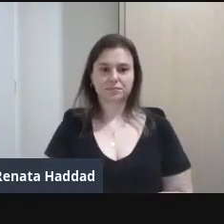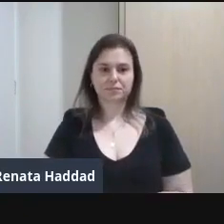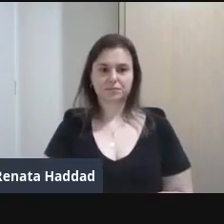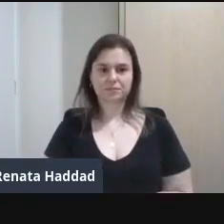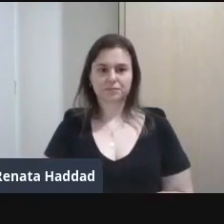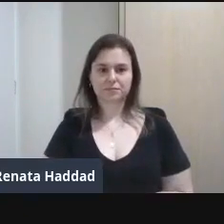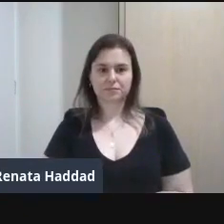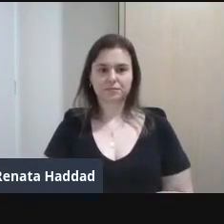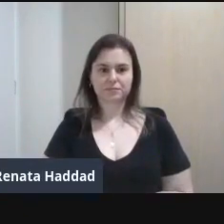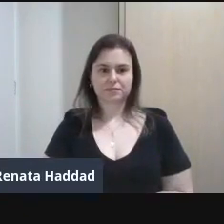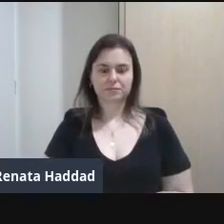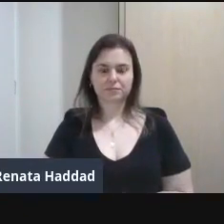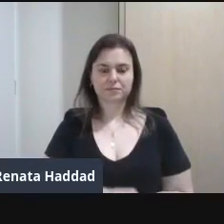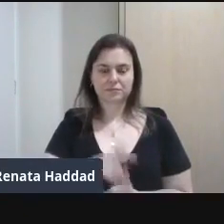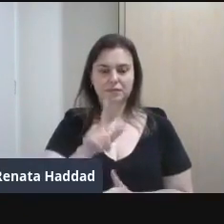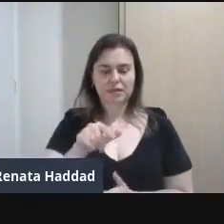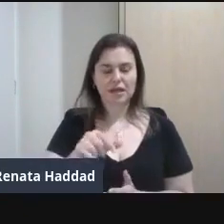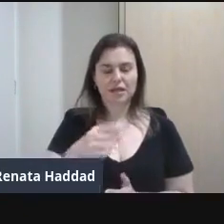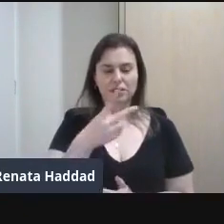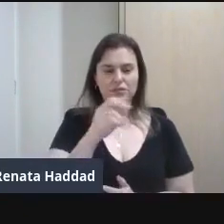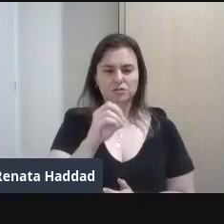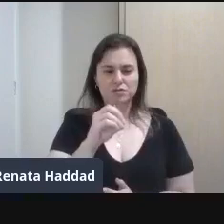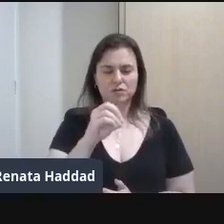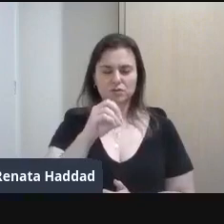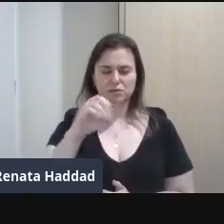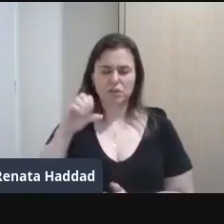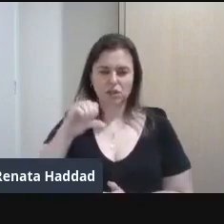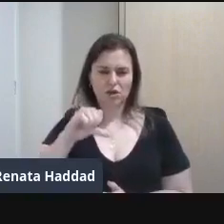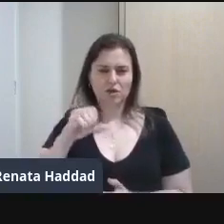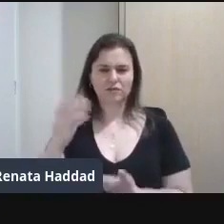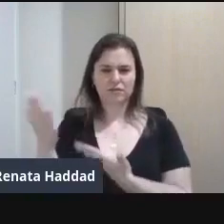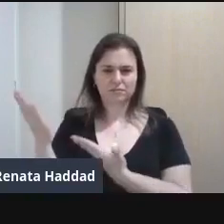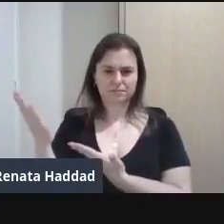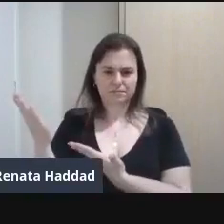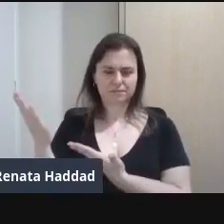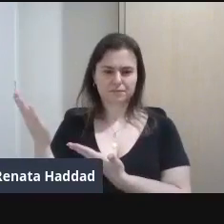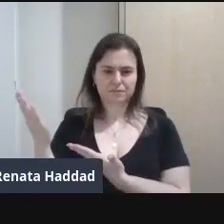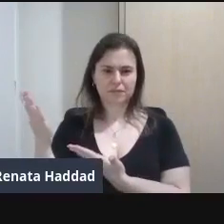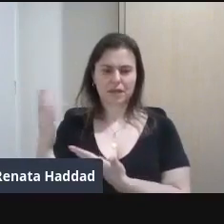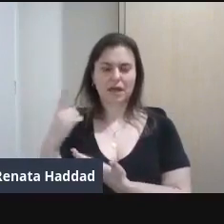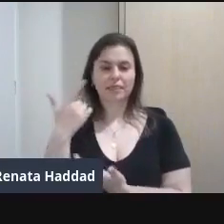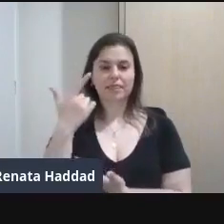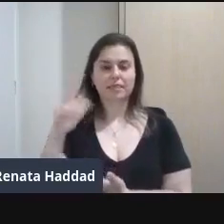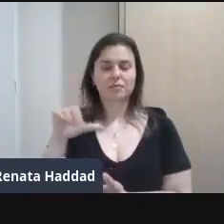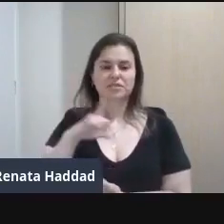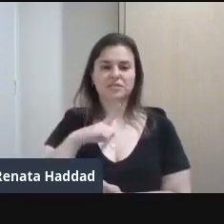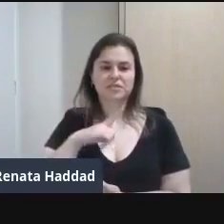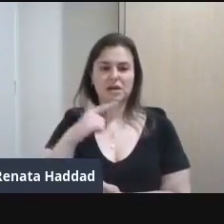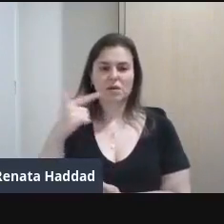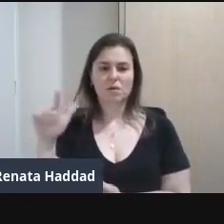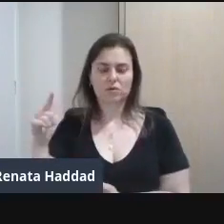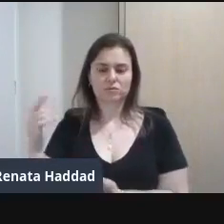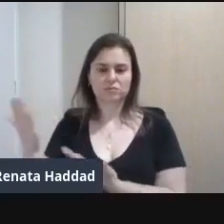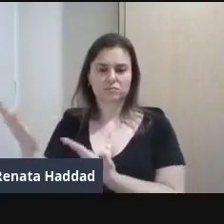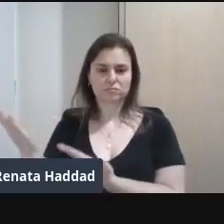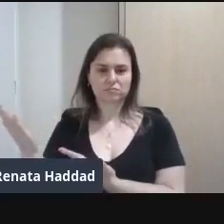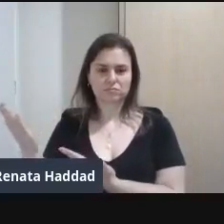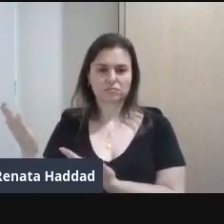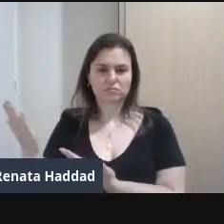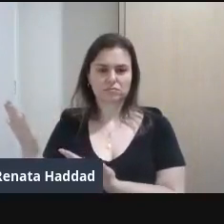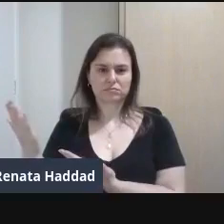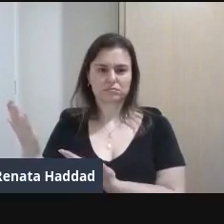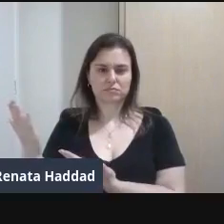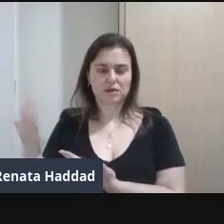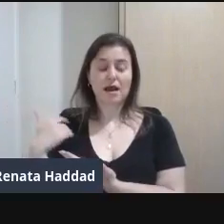E depois a gente tem Essa mesma Essa mesma edição Mas Essa mesma produção Mas